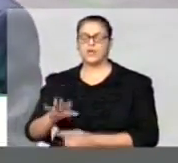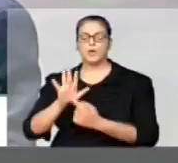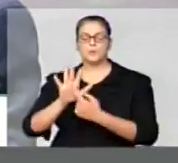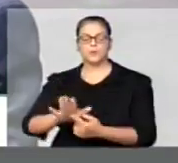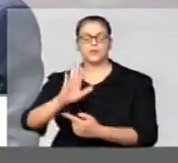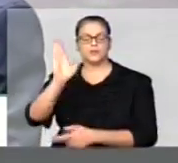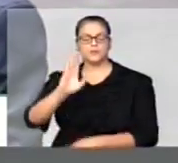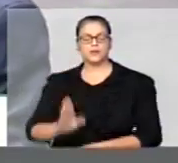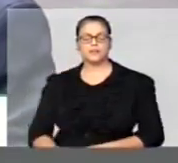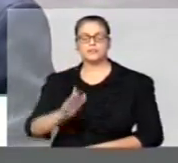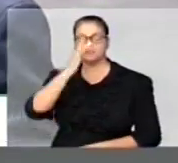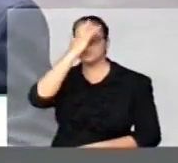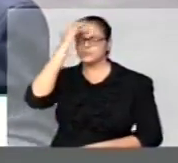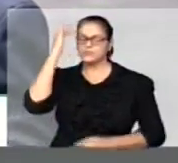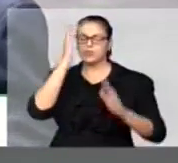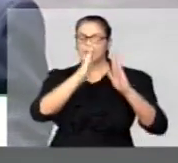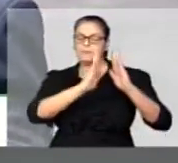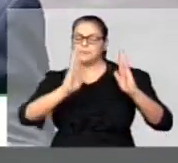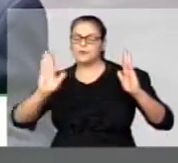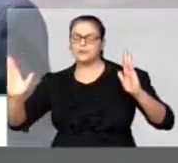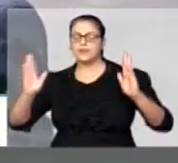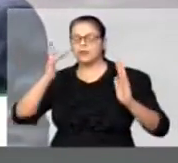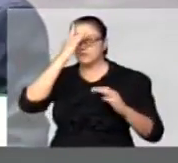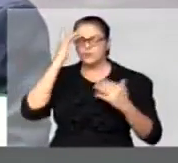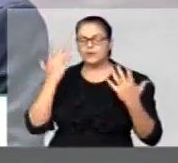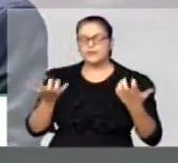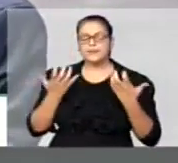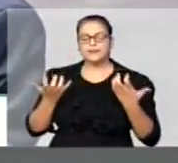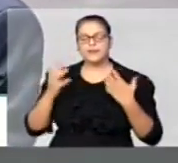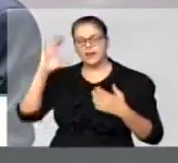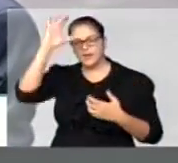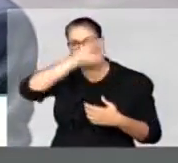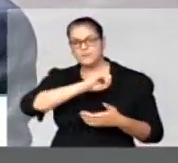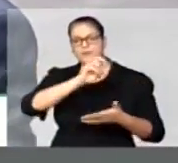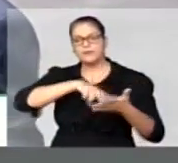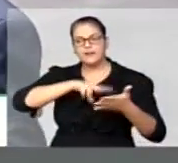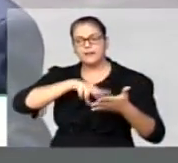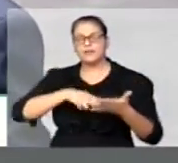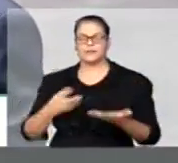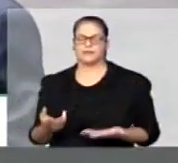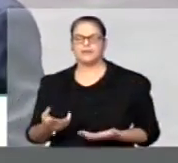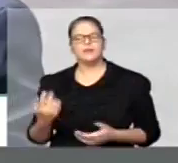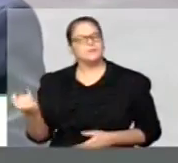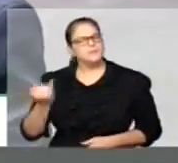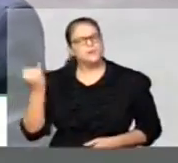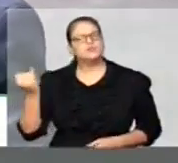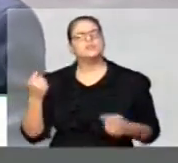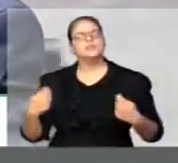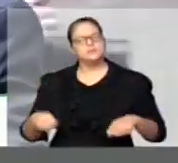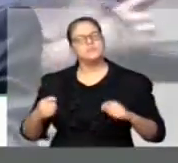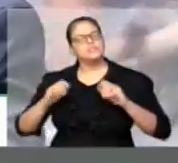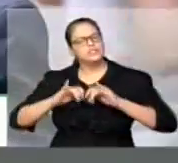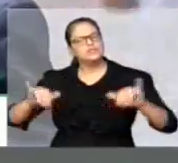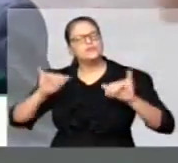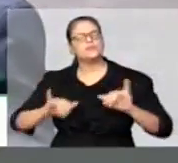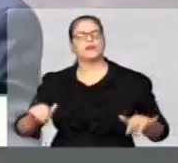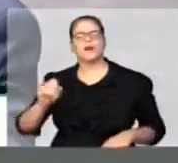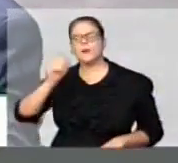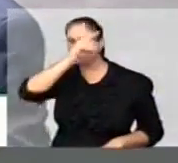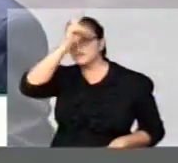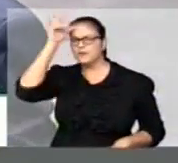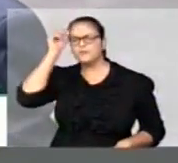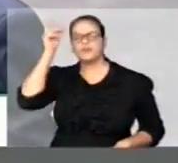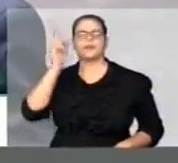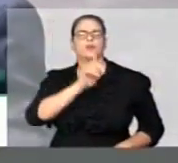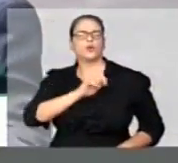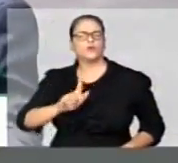se instruir. Isso é importante, que todo o trabalho, nesse sentido, seja divulgado, para que nós possamos sensibilizar os prefeitos, os